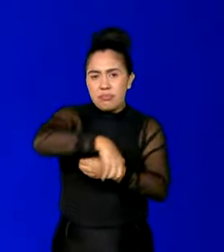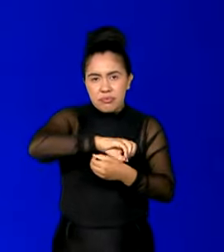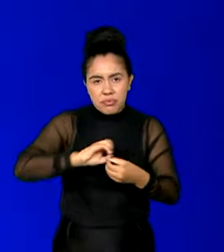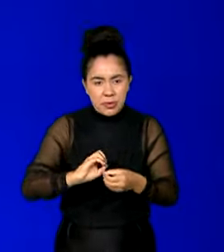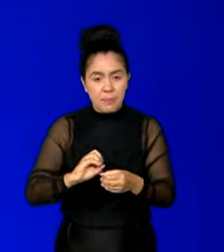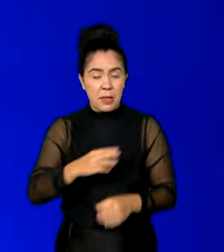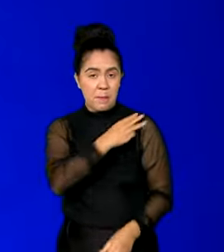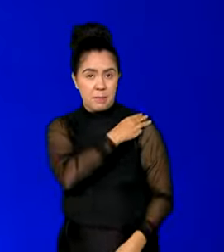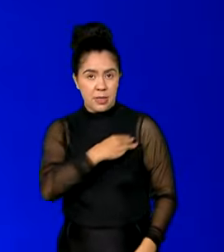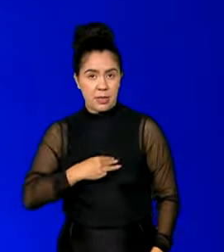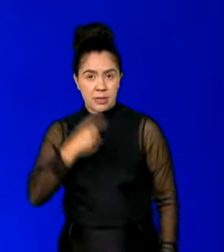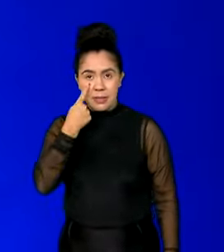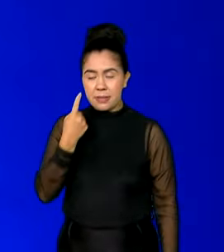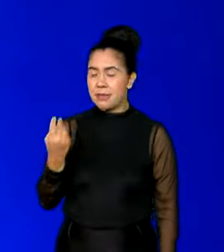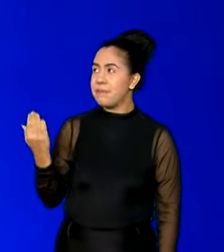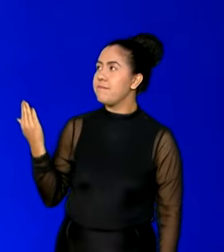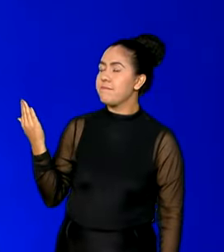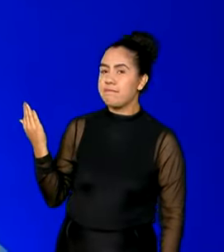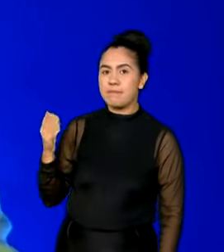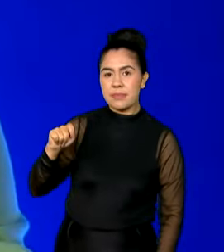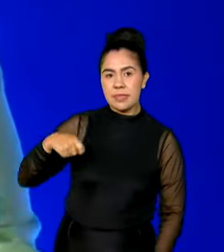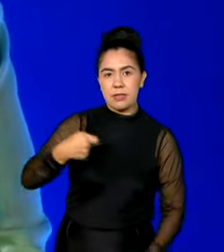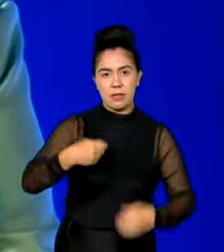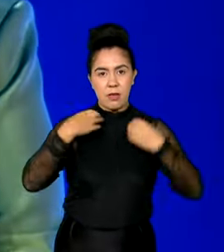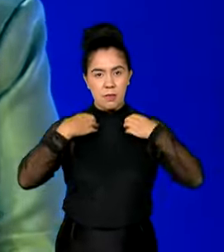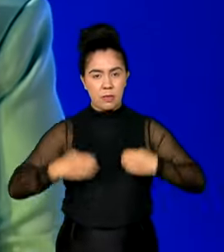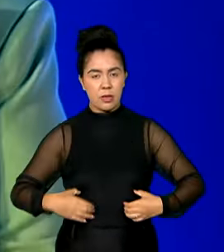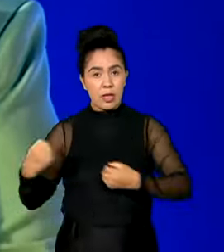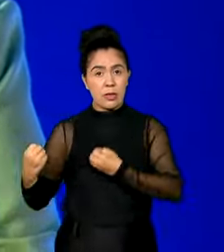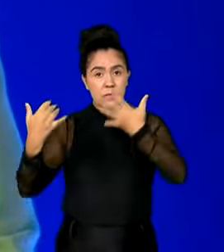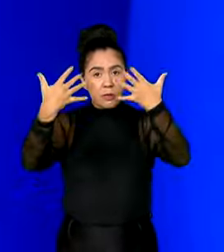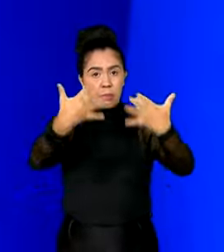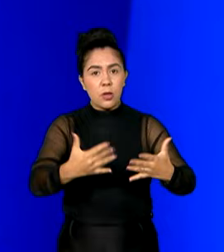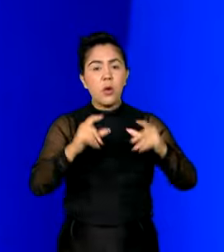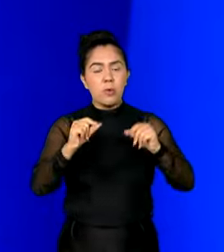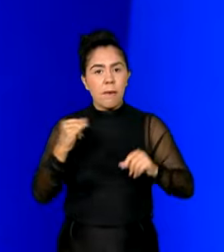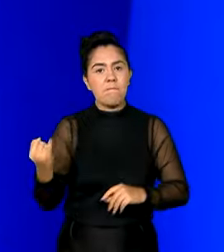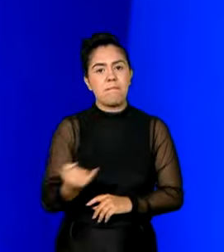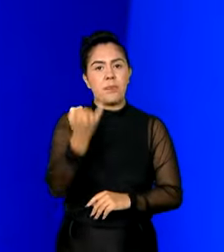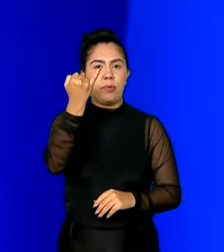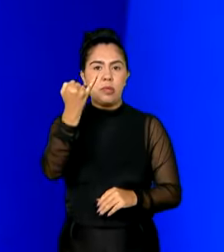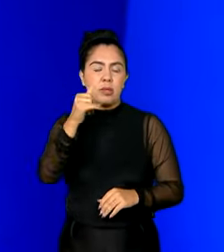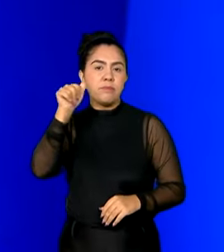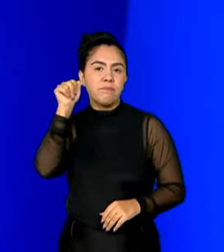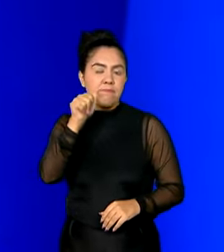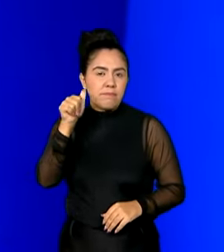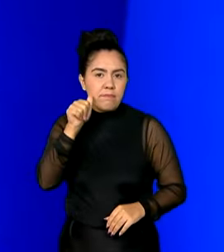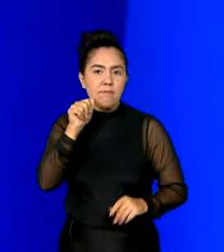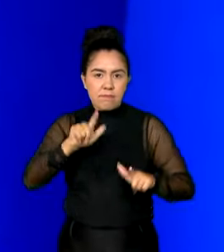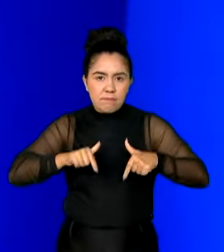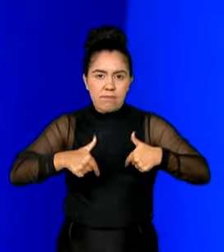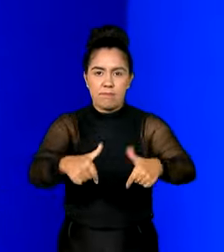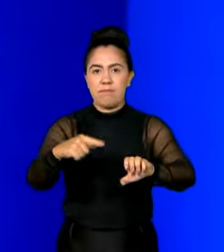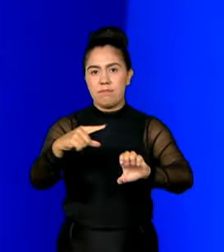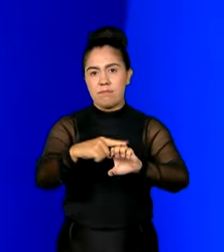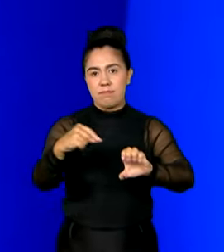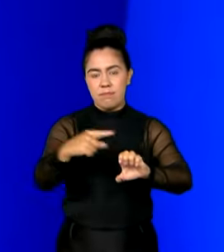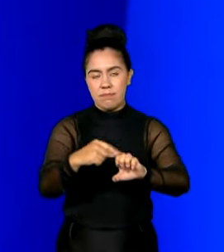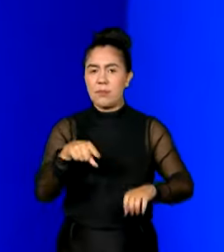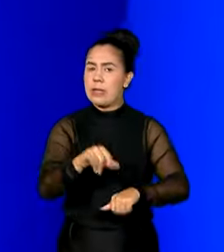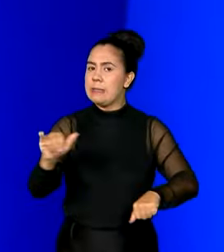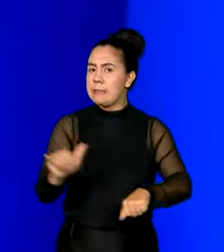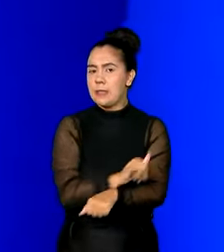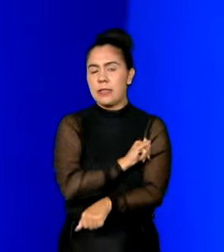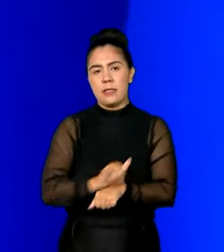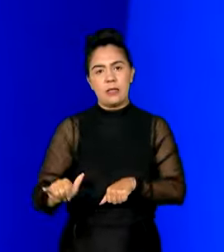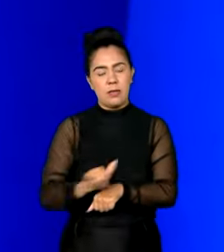das Mulheres destacou a força feminina no empreendedorismo. É fundamental, estratégico. E nisso o presidente Lula